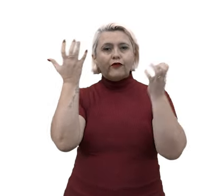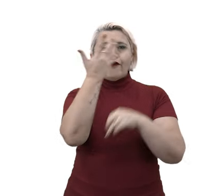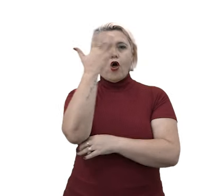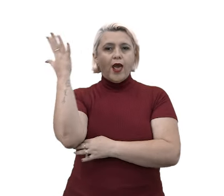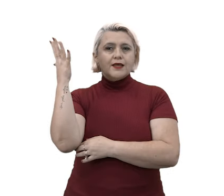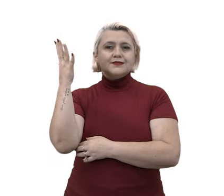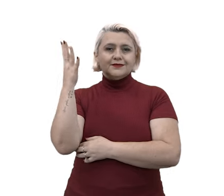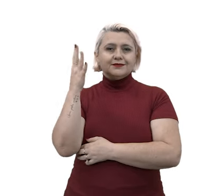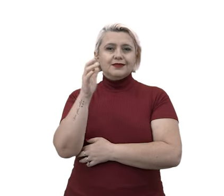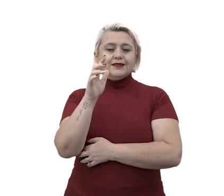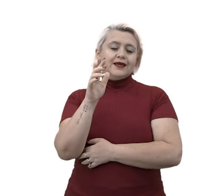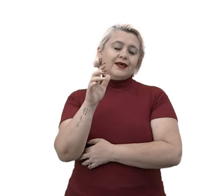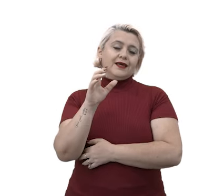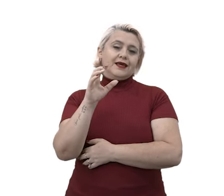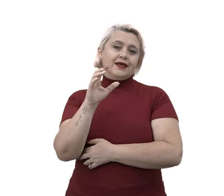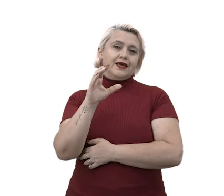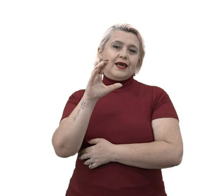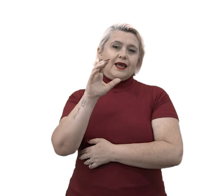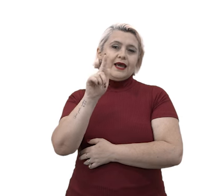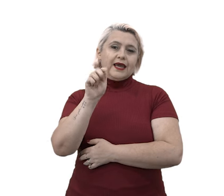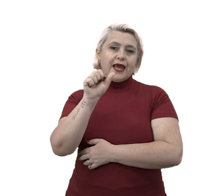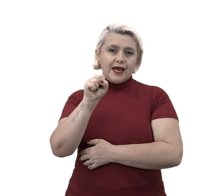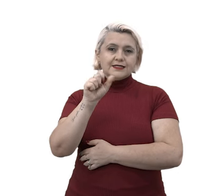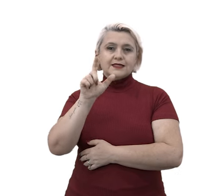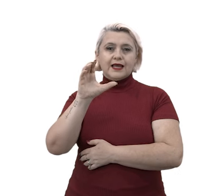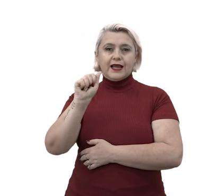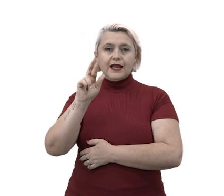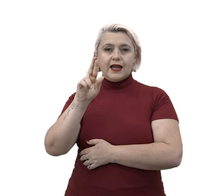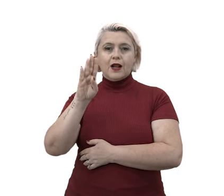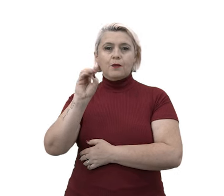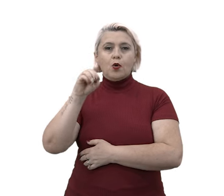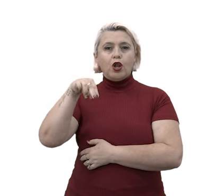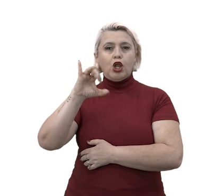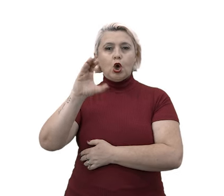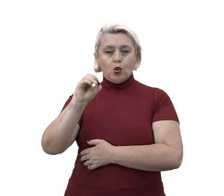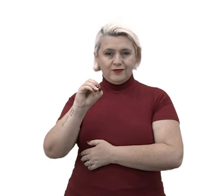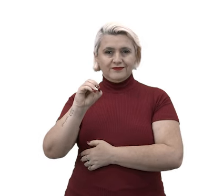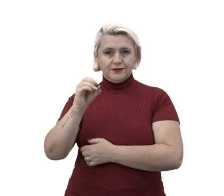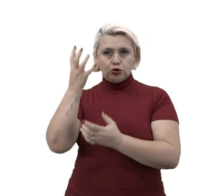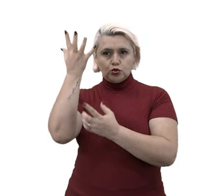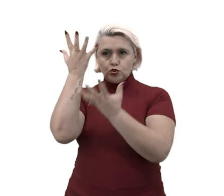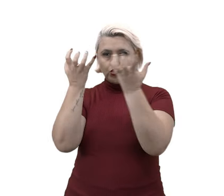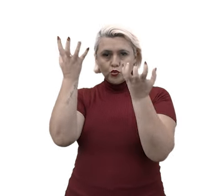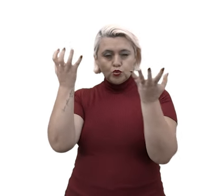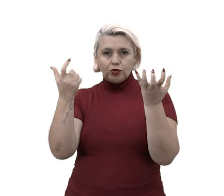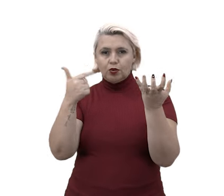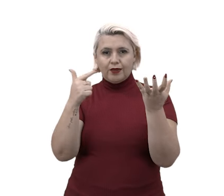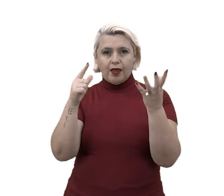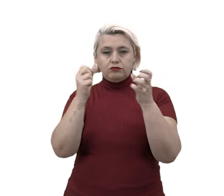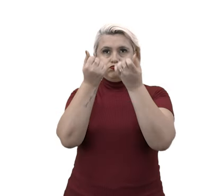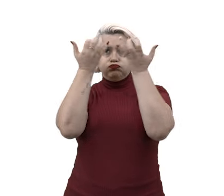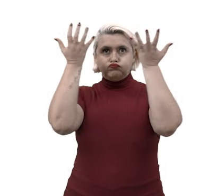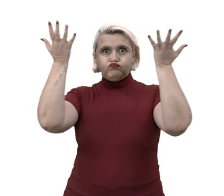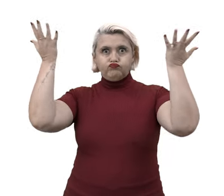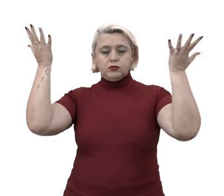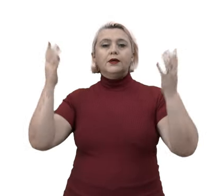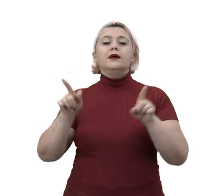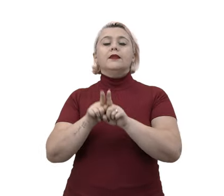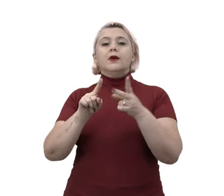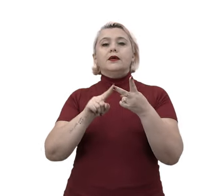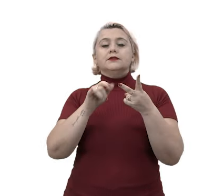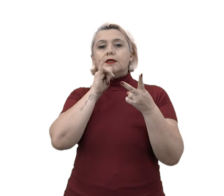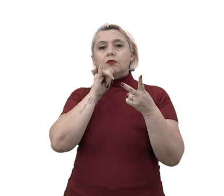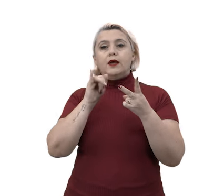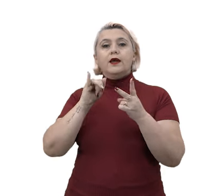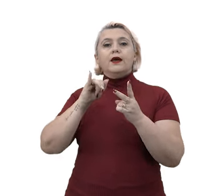desmata, a floresta não absorve esse gás carbônico. Segundo exemplo, a Revolução Industrial no século XIX